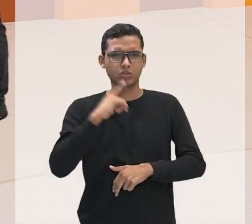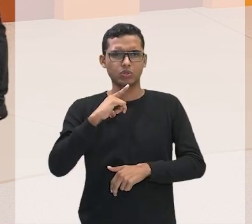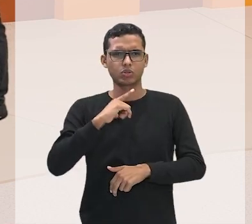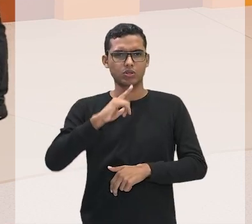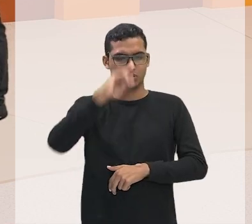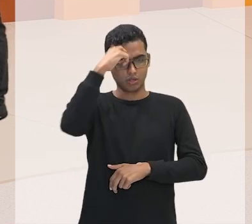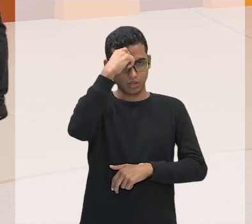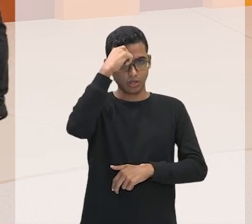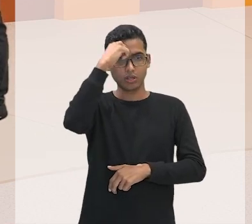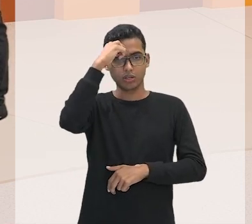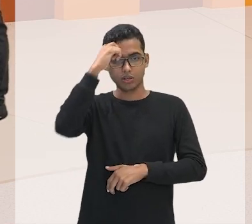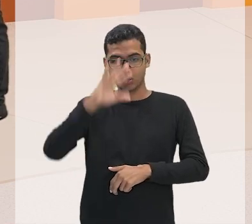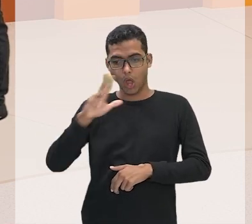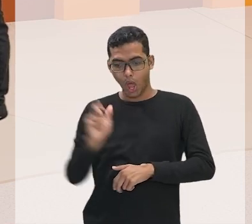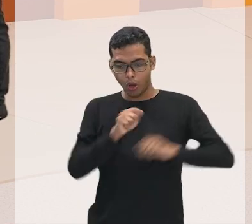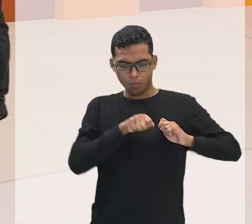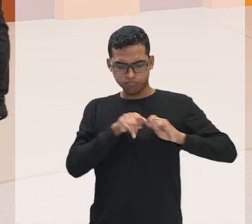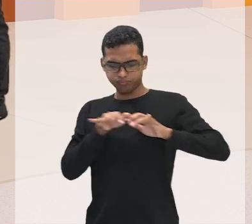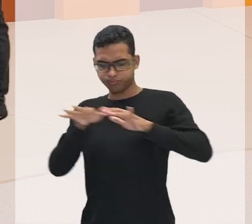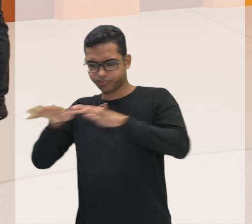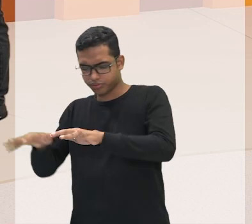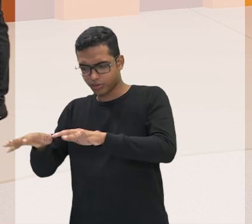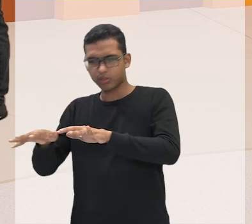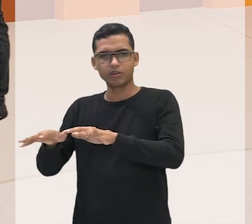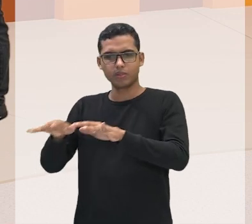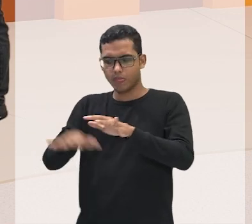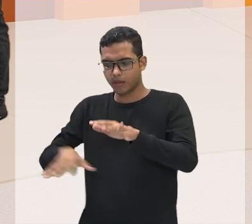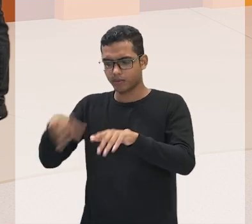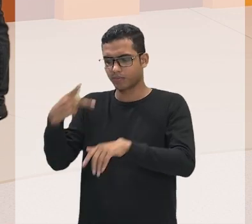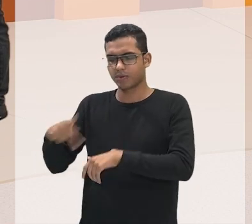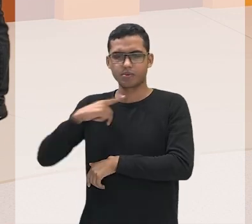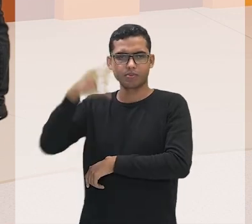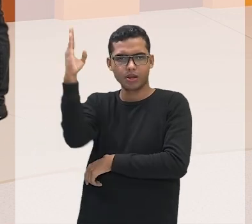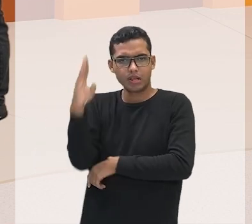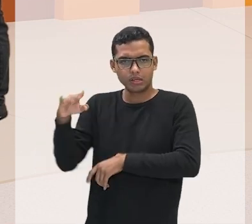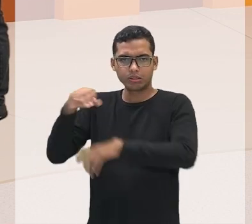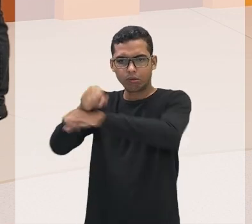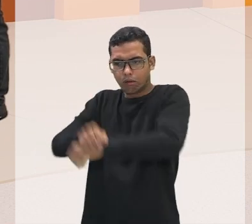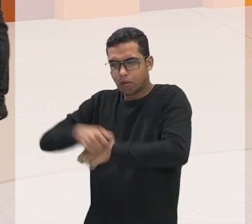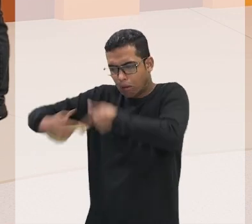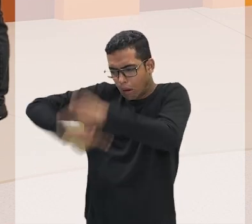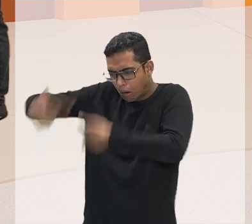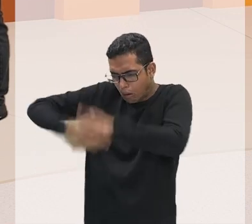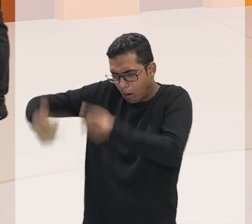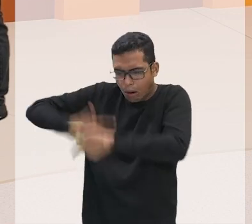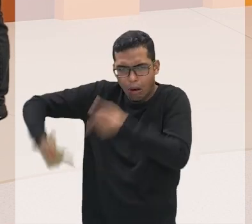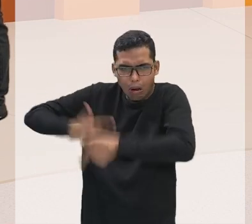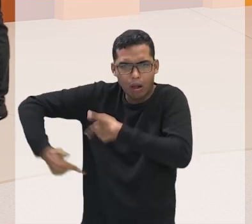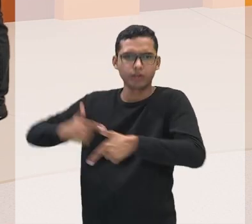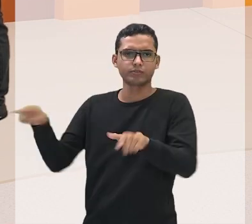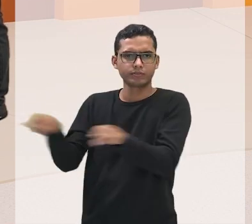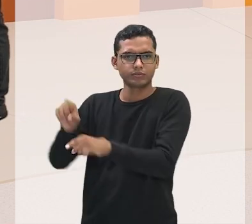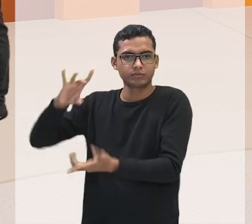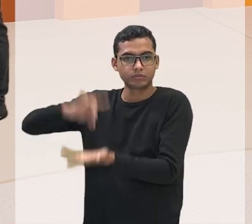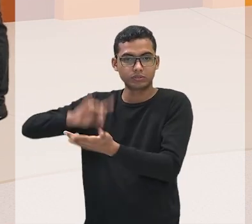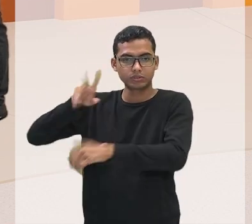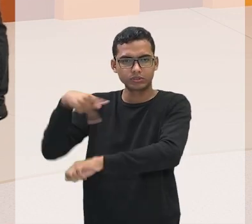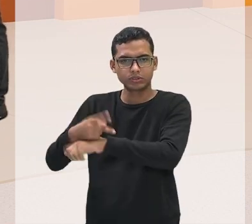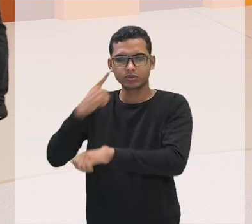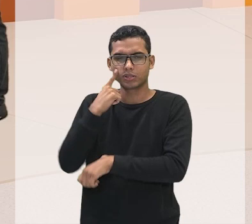Após a abolição da escravatura, em 1888, essas pessoas, elas ficaram alijadas de diversos direitos, né?